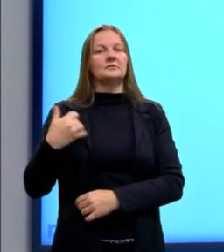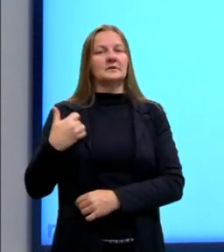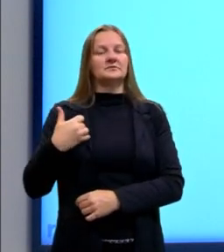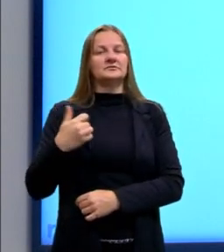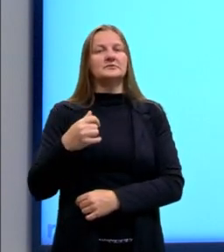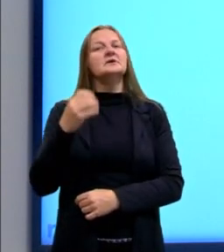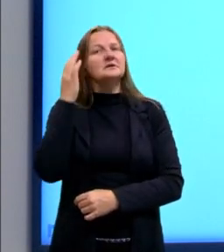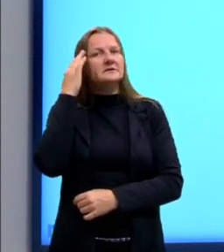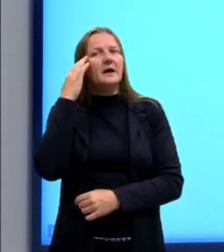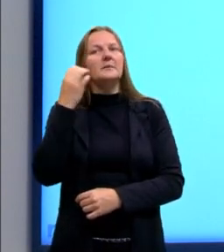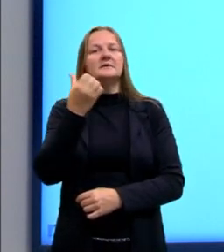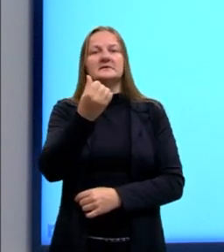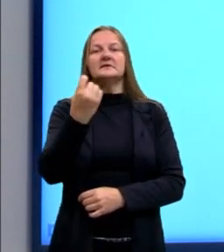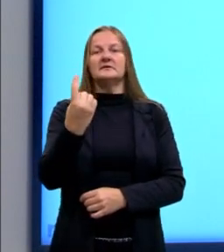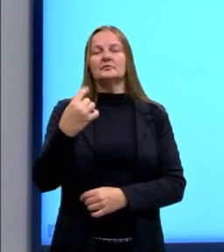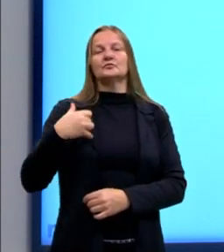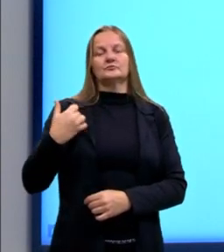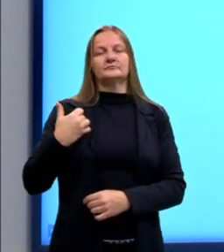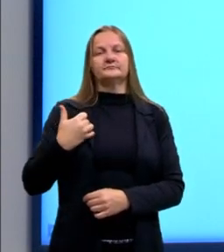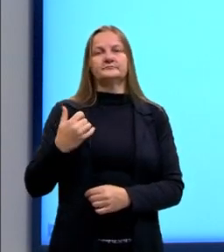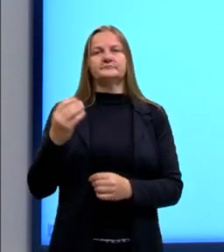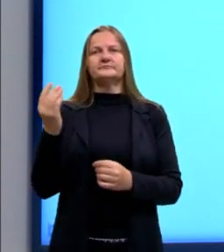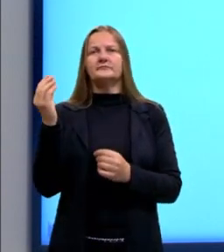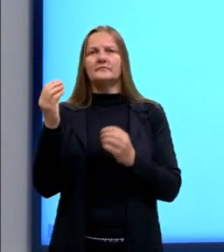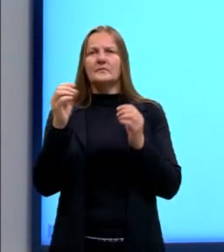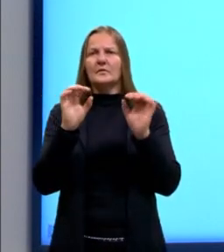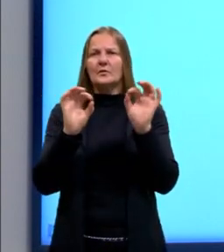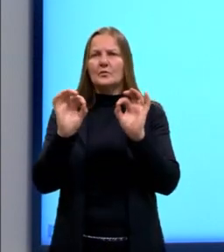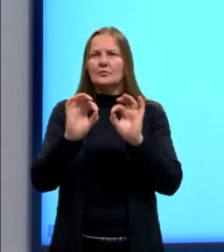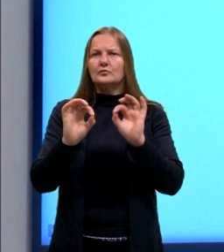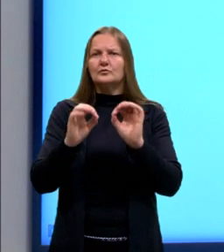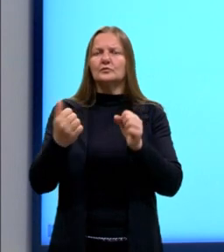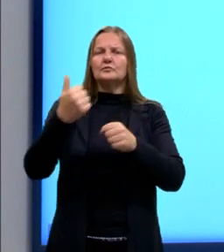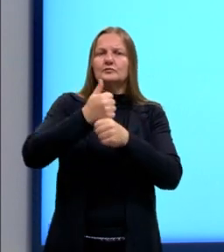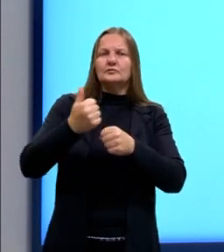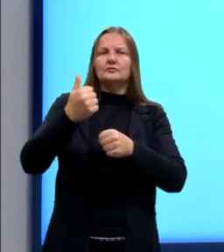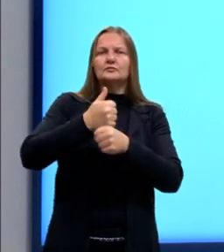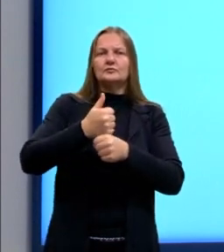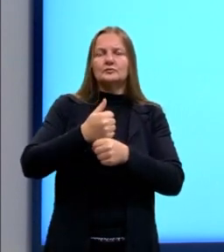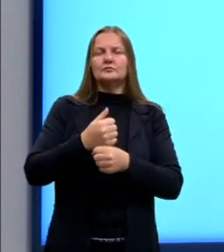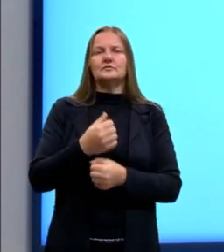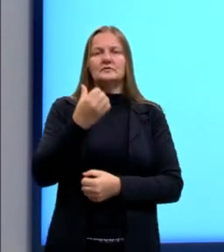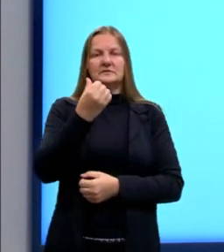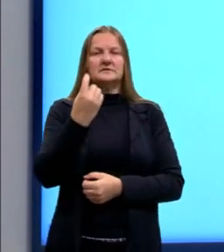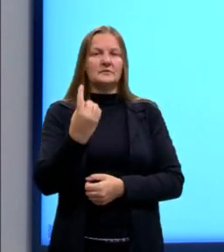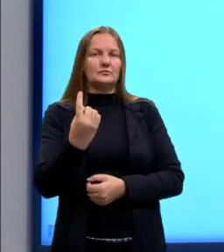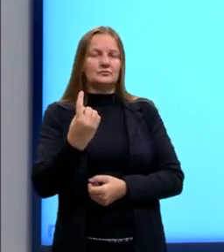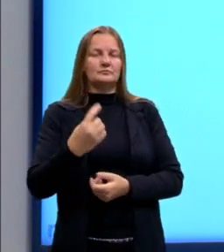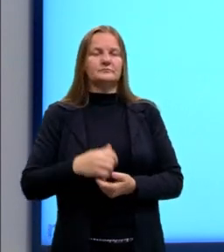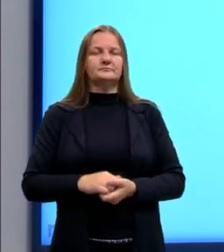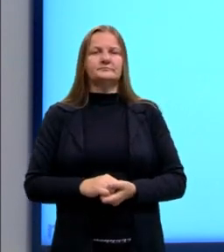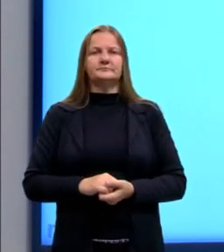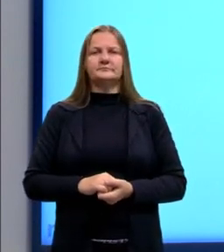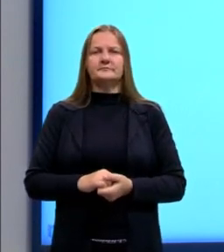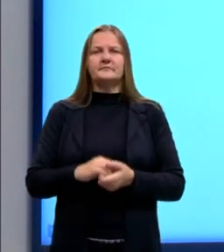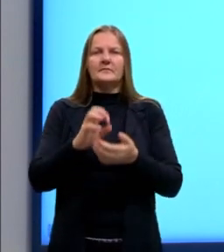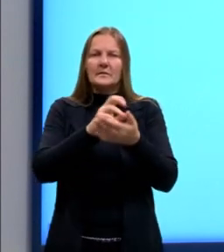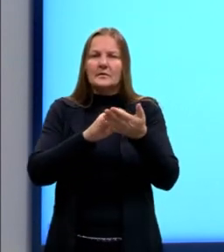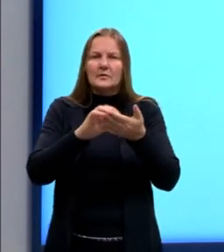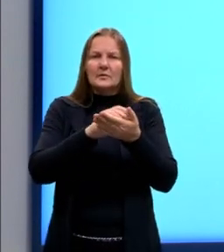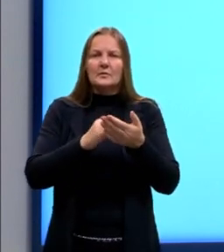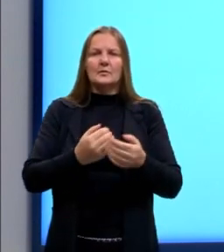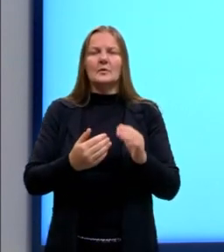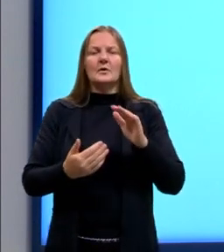que é de 61 anos. Então aqui nós substituímos a idade por 61. E calculamos a